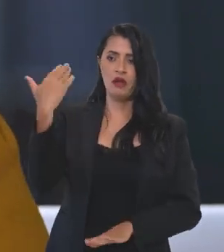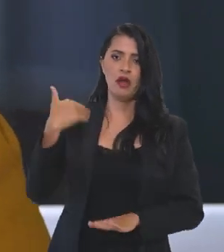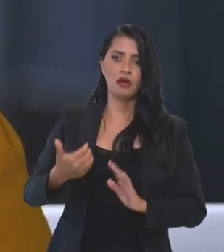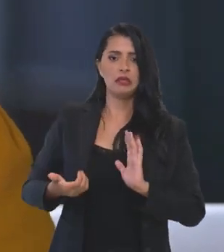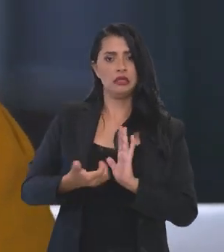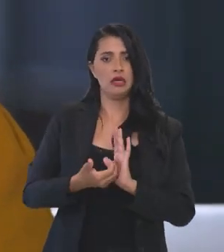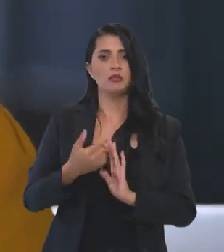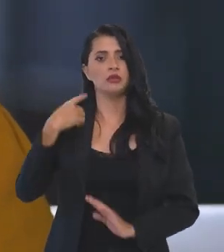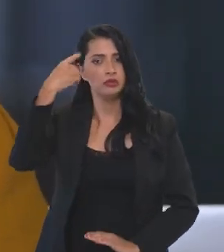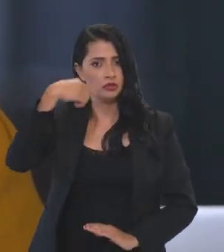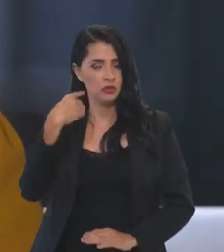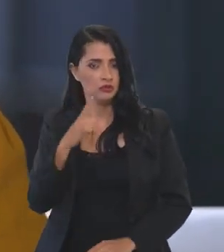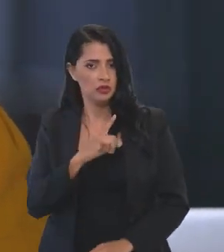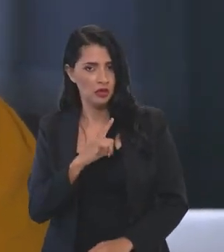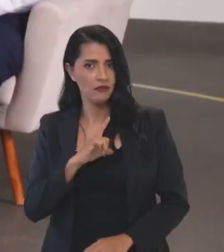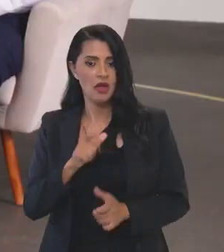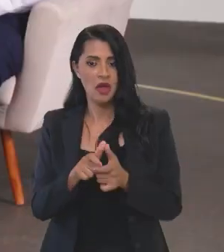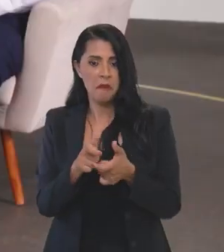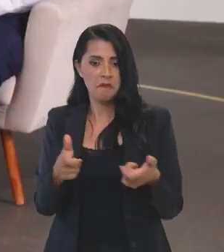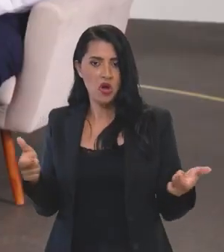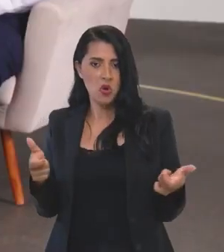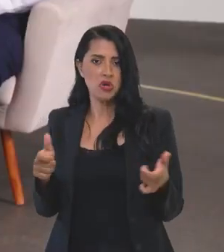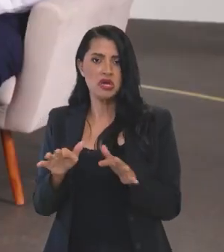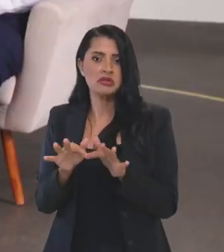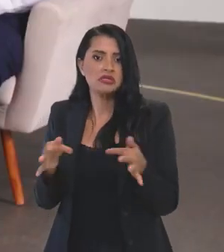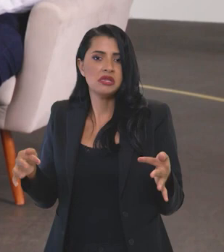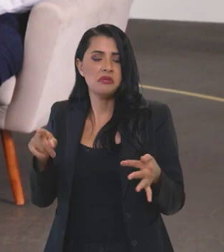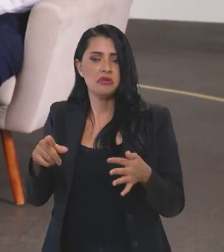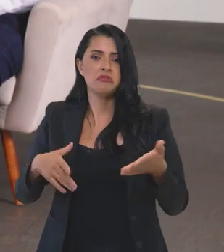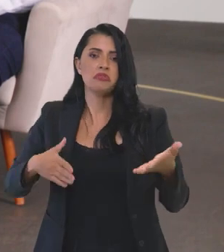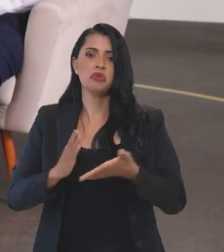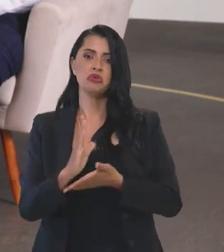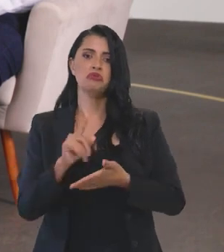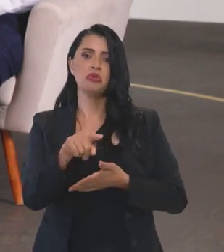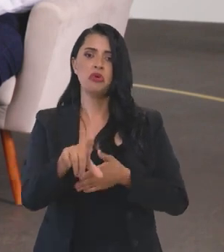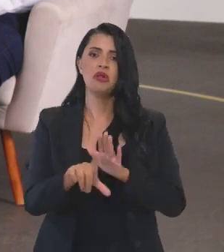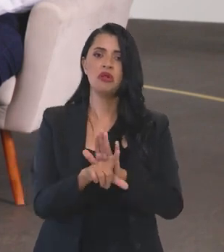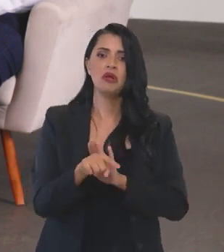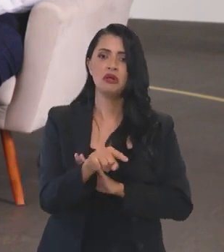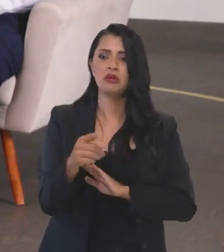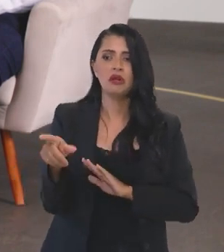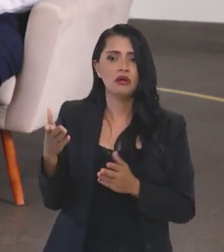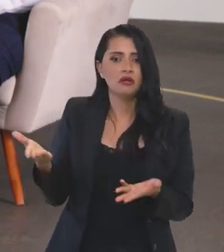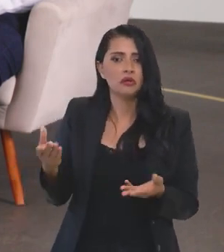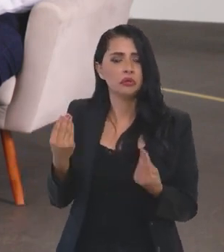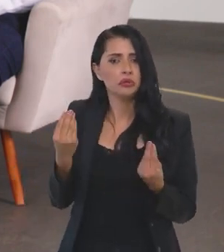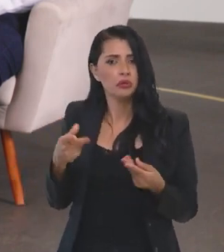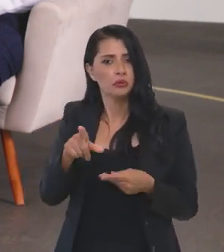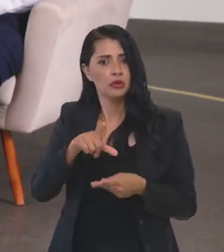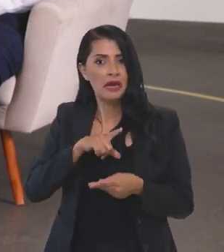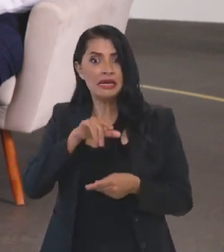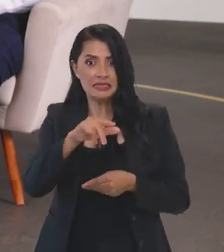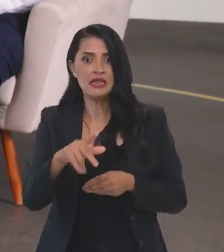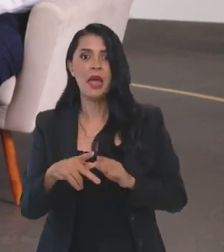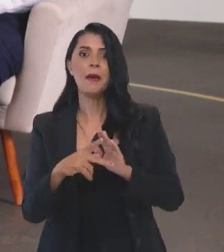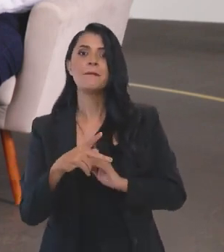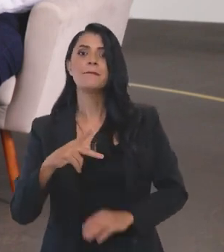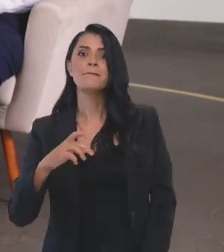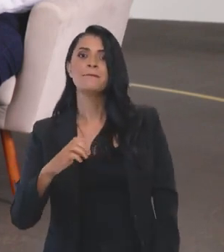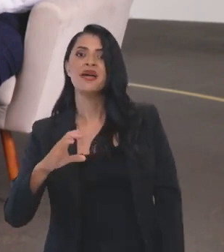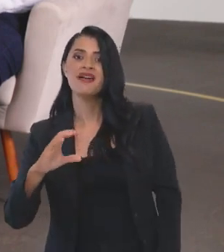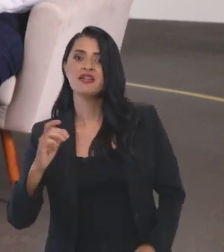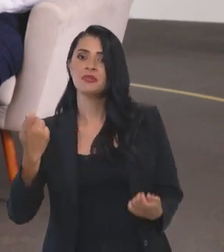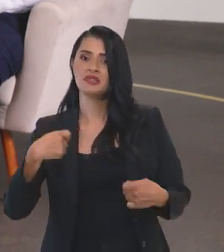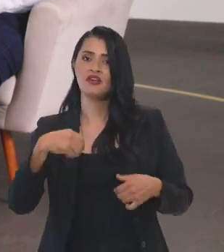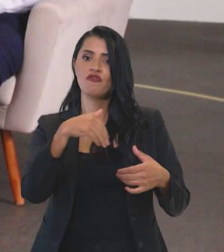recentemente na Câmara dos Deputados, onde uma maioria simples aprovou a legislação. Se fosse através de uma